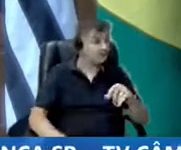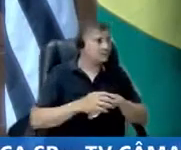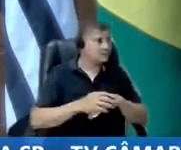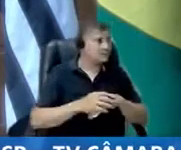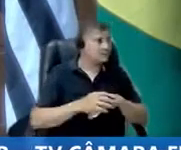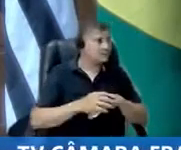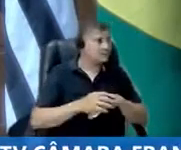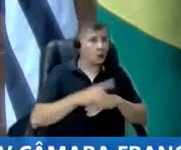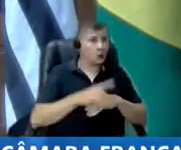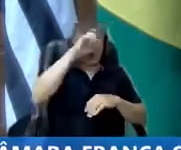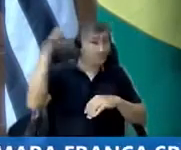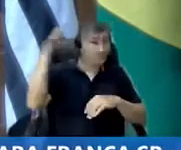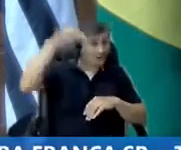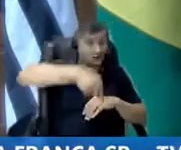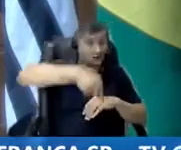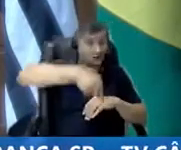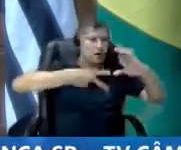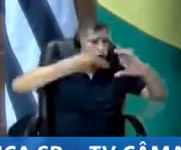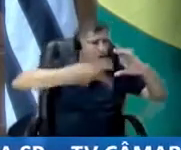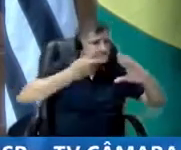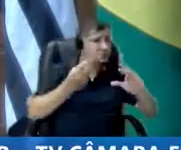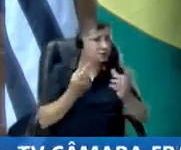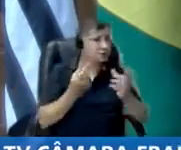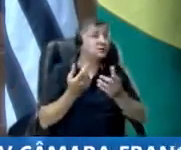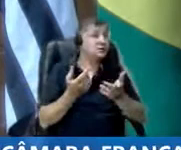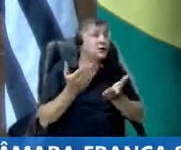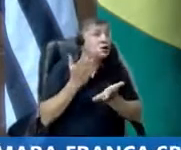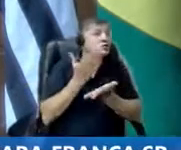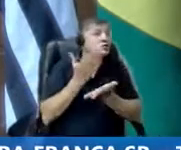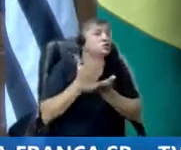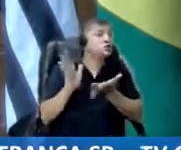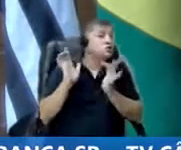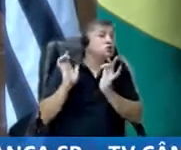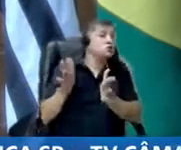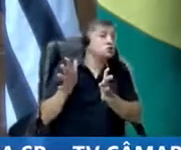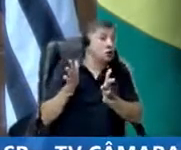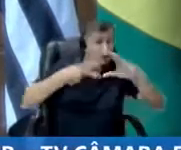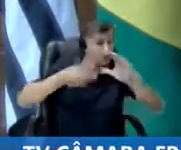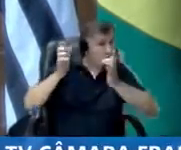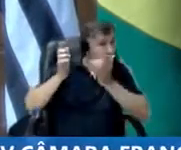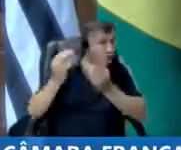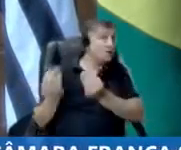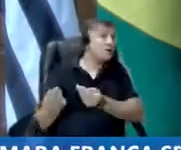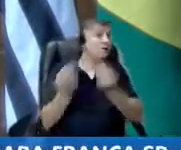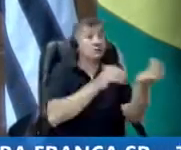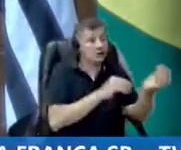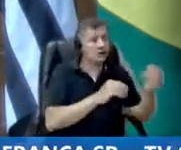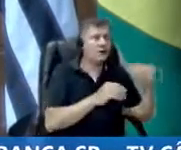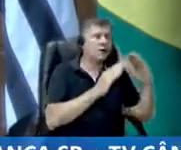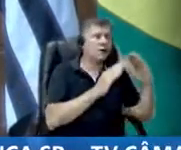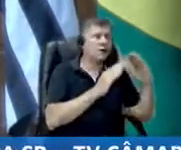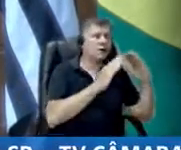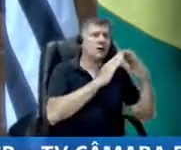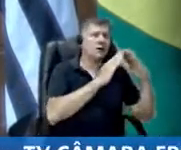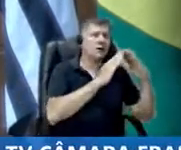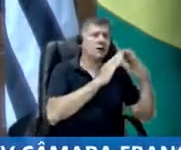destine a sobra da Câmara Municipal para a Santa Casa. Nós temos tantas coisas importantes. Quando